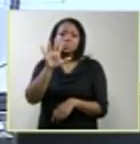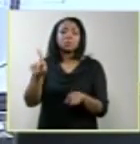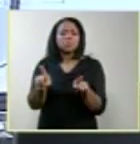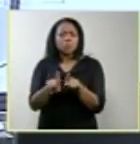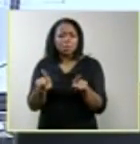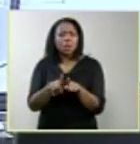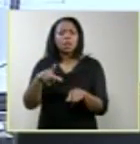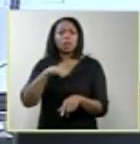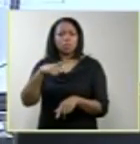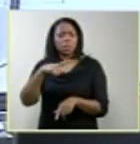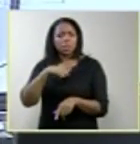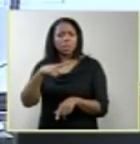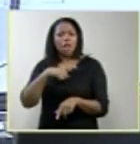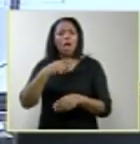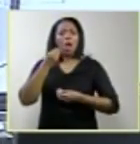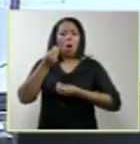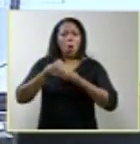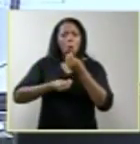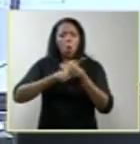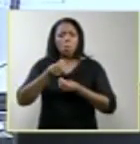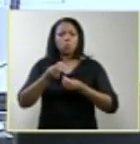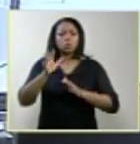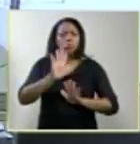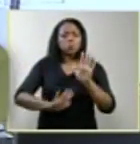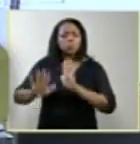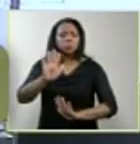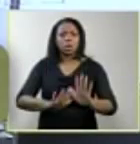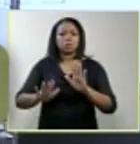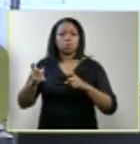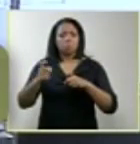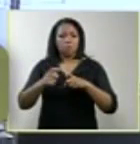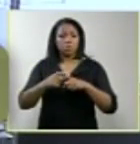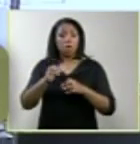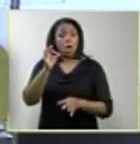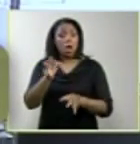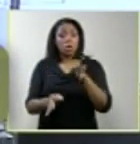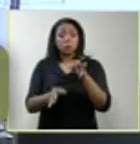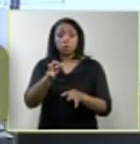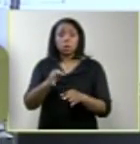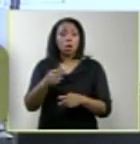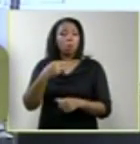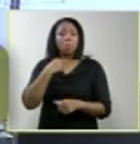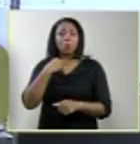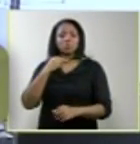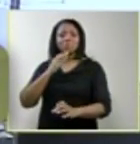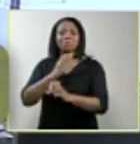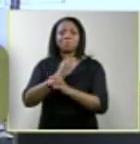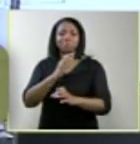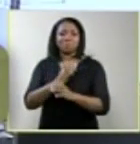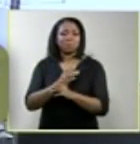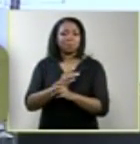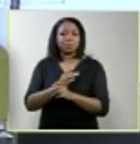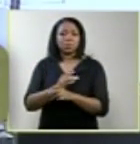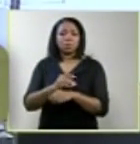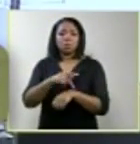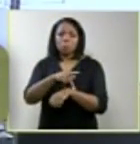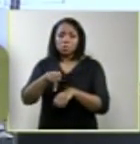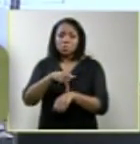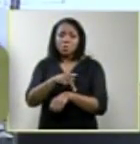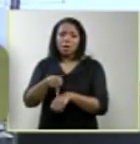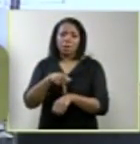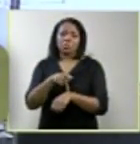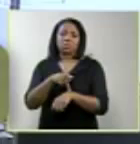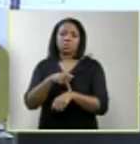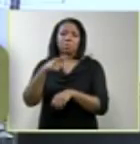eliminar riscos de imobiliidade materna e dever dos médicos, e a justiça não pode ser um obstáculo dos países com leis restritas. Isso é uma